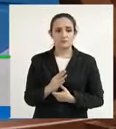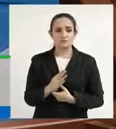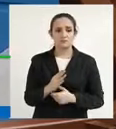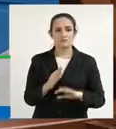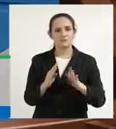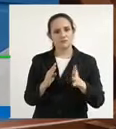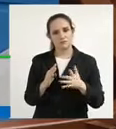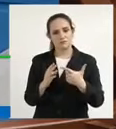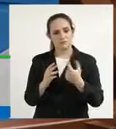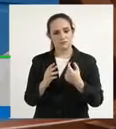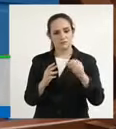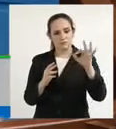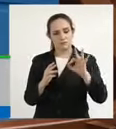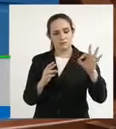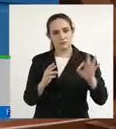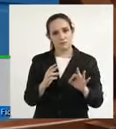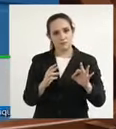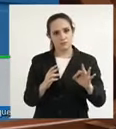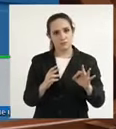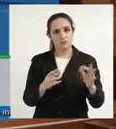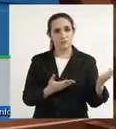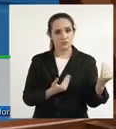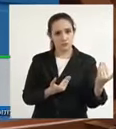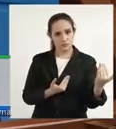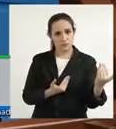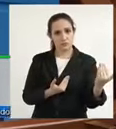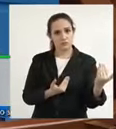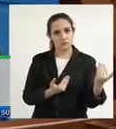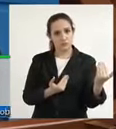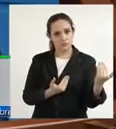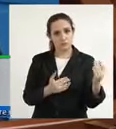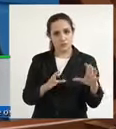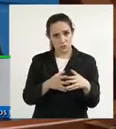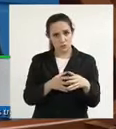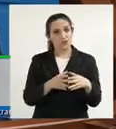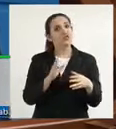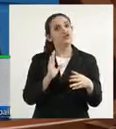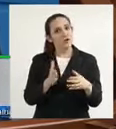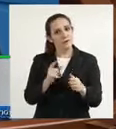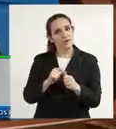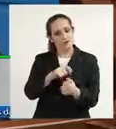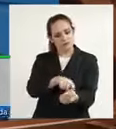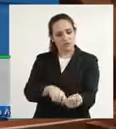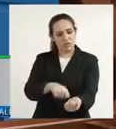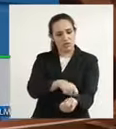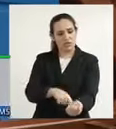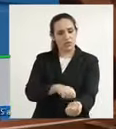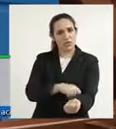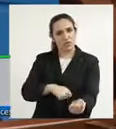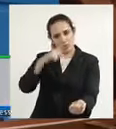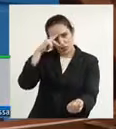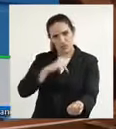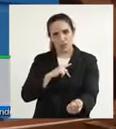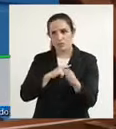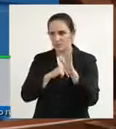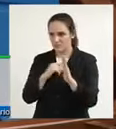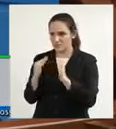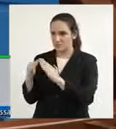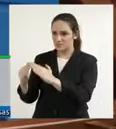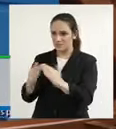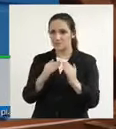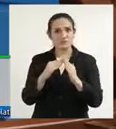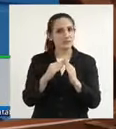dos jovens do Brasil já se automotilam. E a automotilação está entrando nos lares dos brasileiros